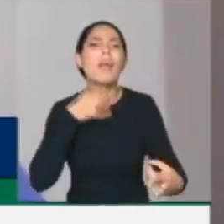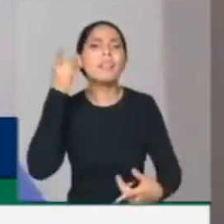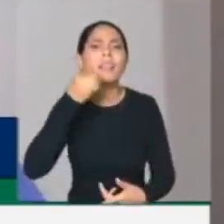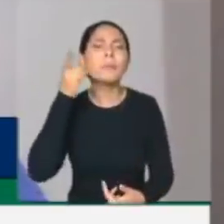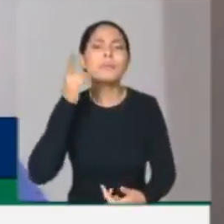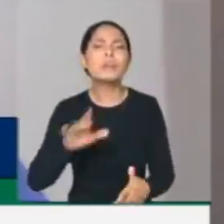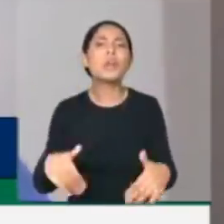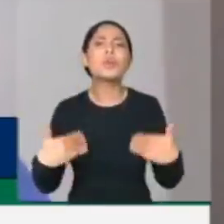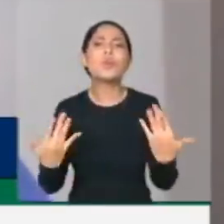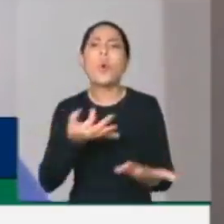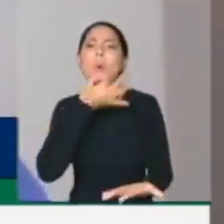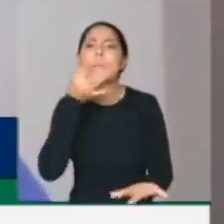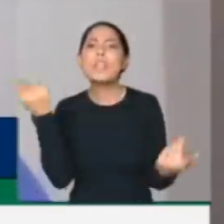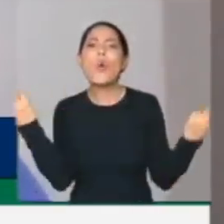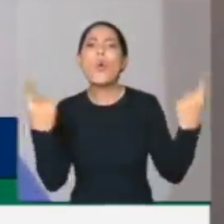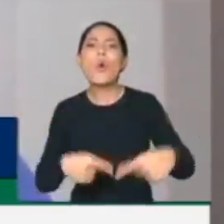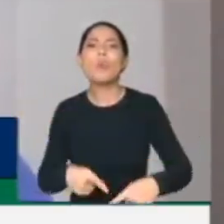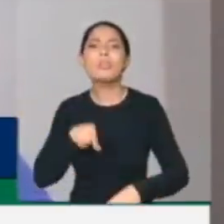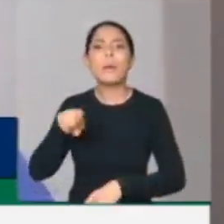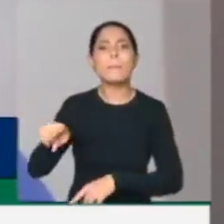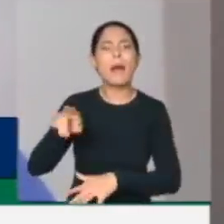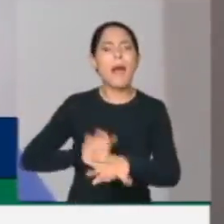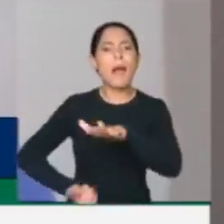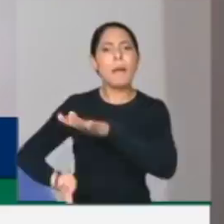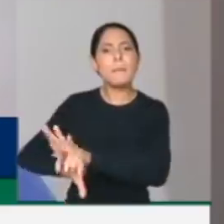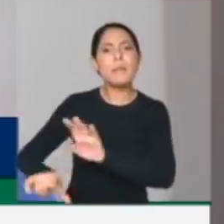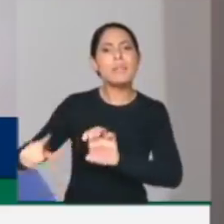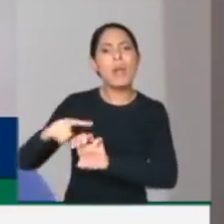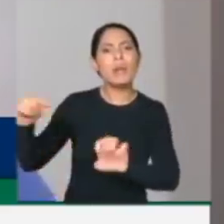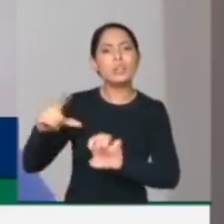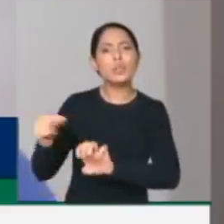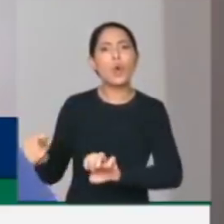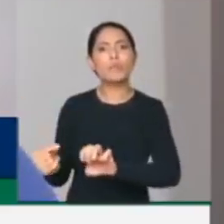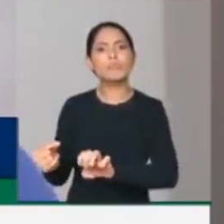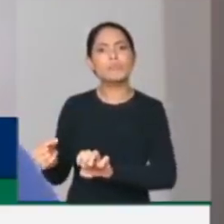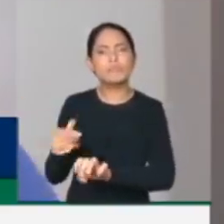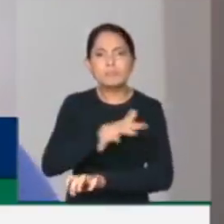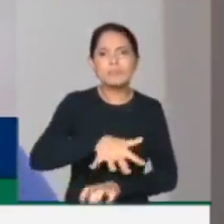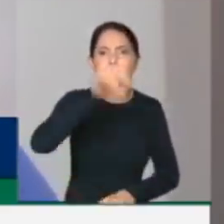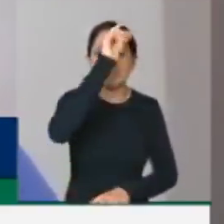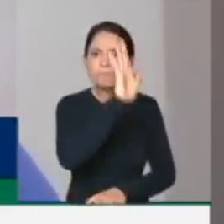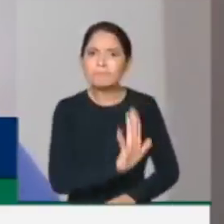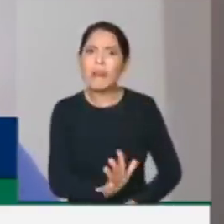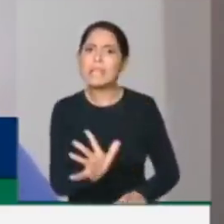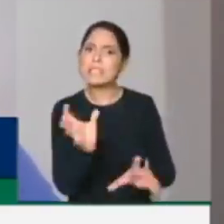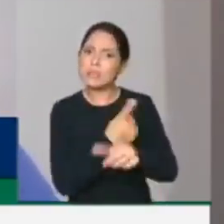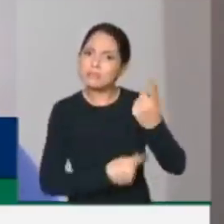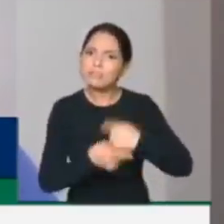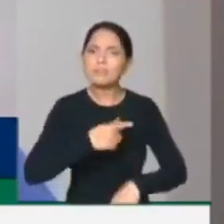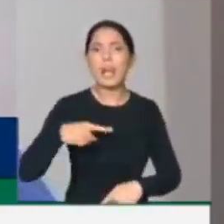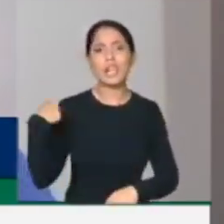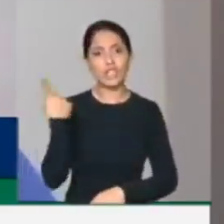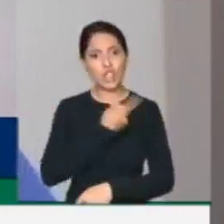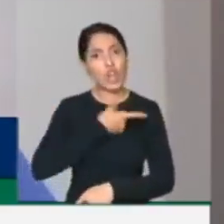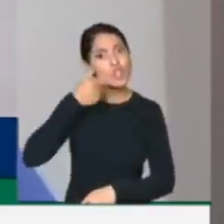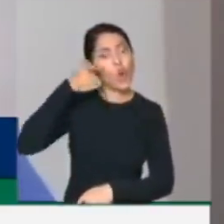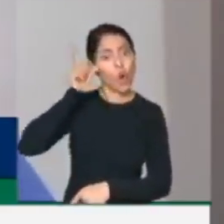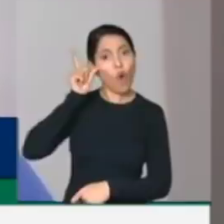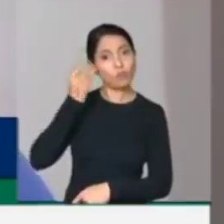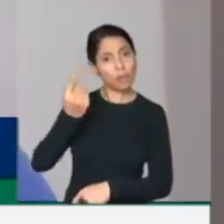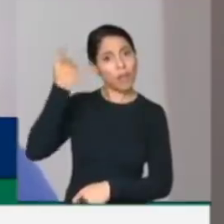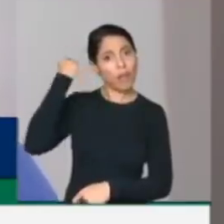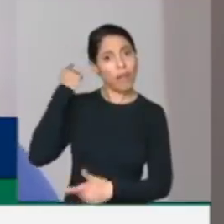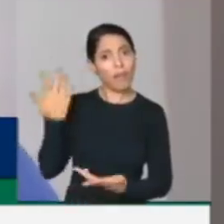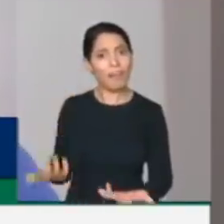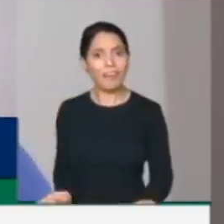os seus salários, contra quem gera emprego, contra quem gera renda, contra quem financia essa própria máquina pública que nós sustentamos ontem com os prefeitos